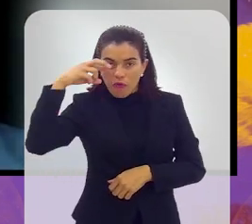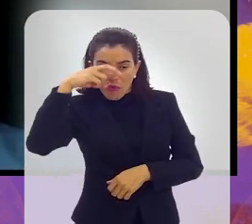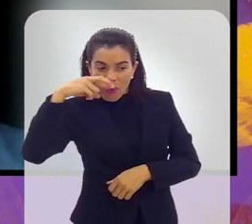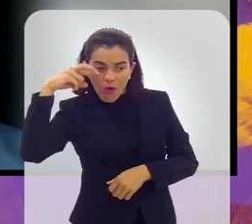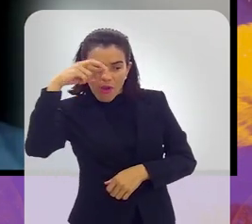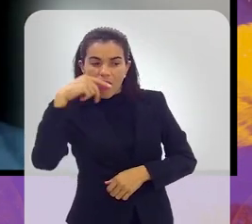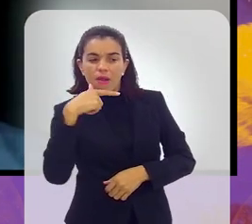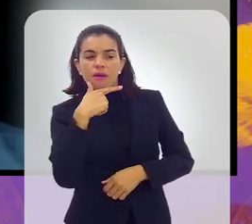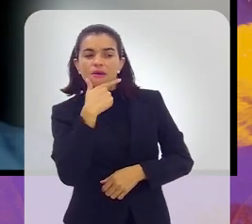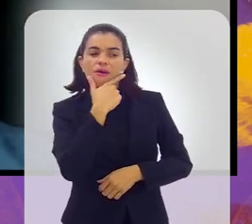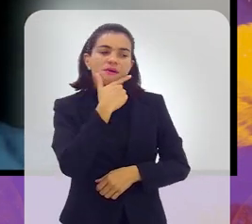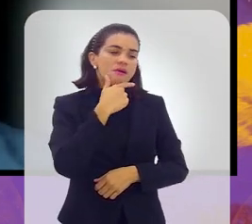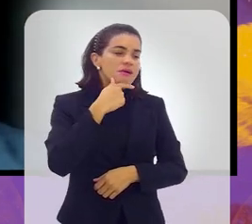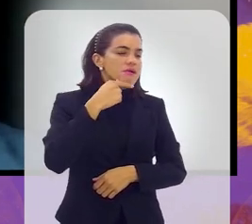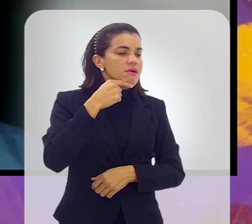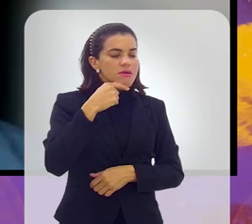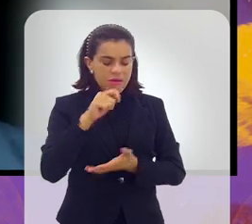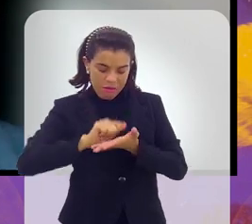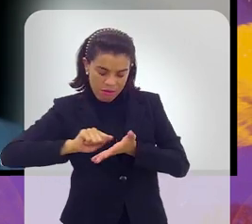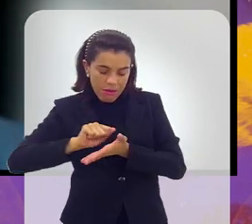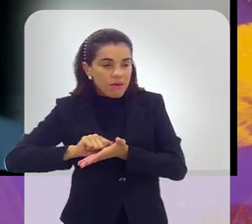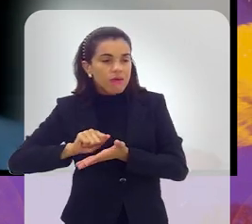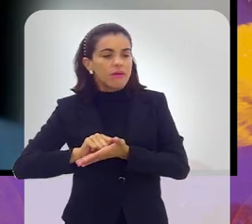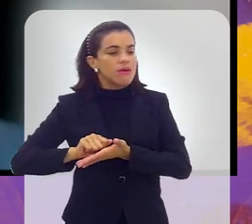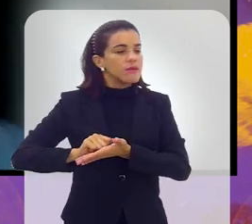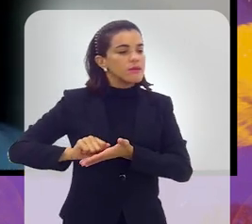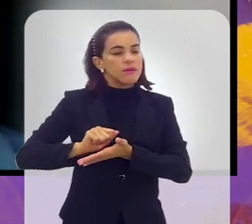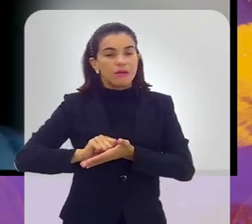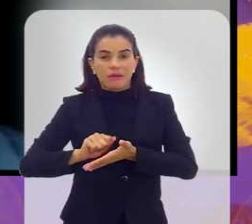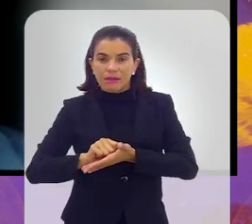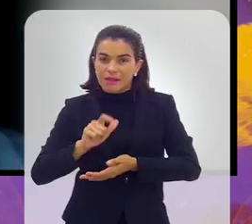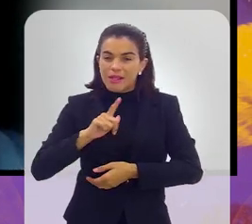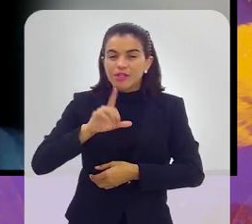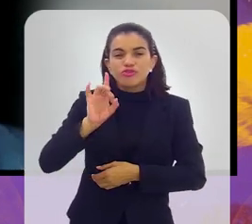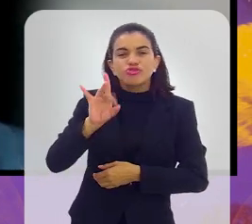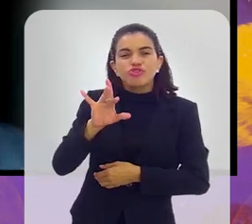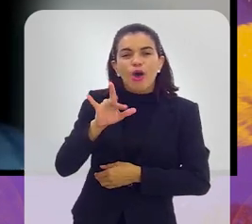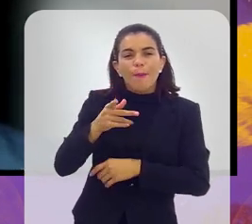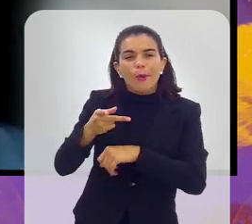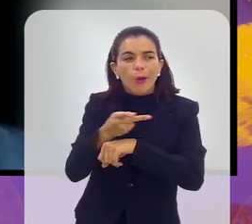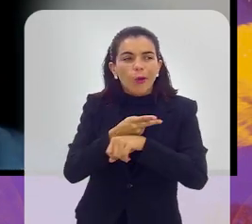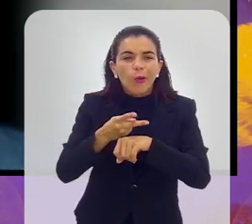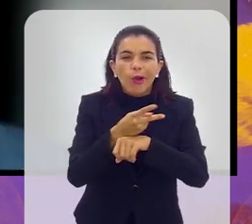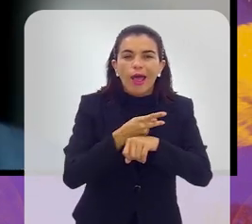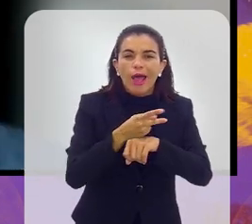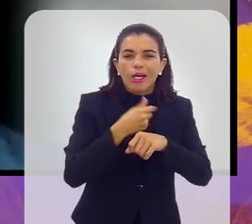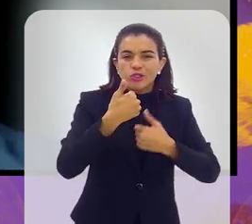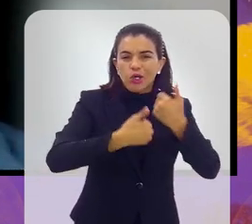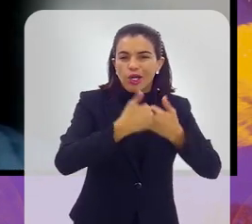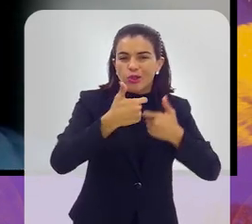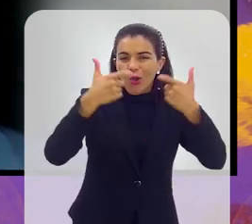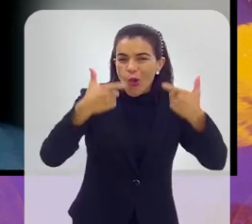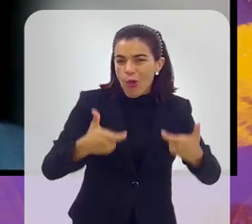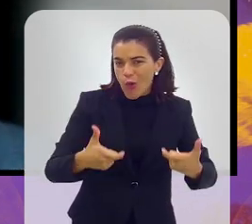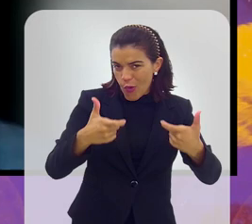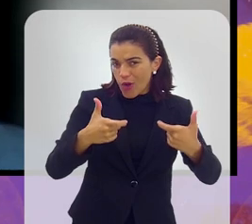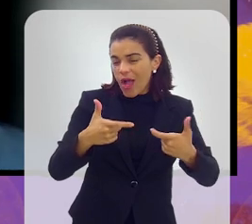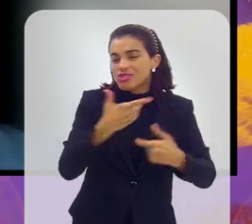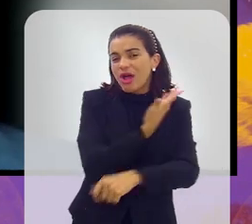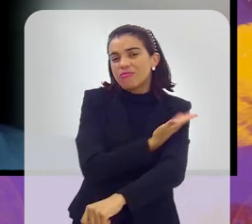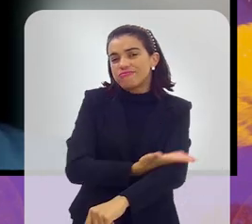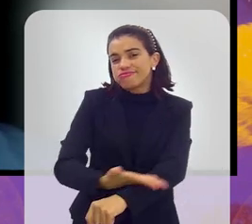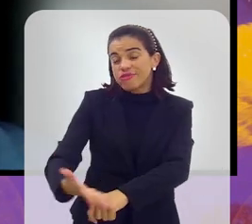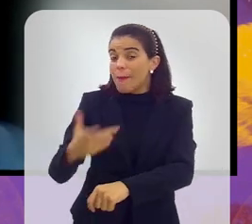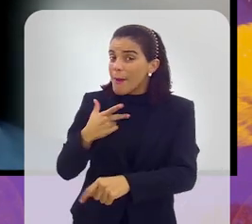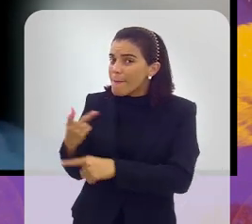olheiros lá, acompanhando esses jogadores, então acho que é um pouco disso, não ficar preso só onde eles buscam os jogadores, em locais tradicionais, mas